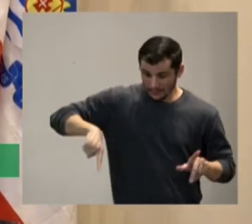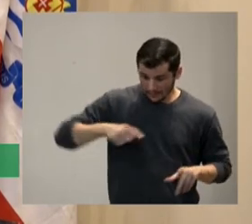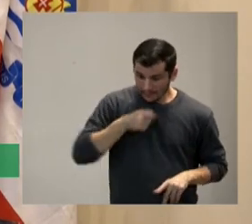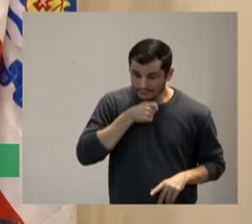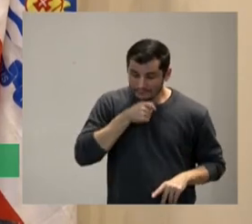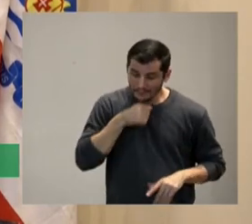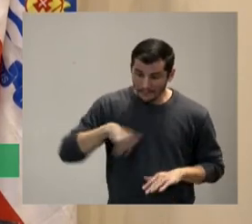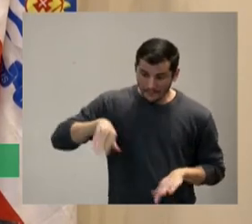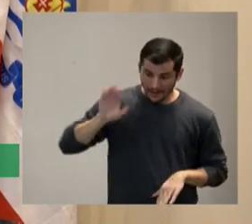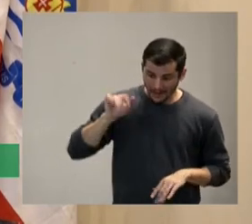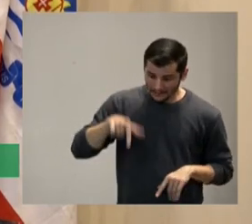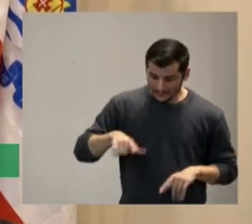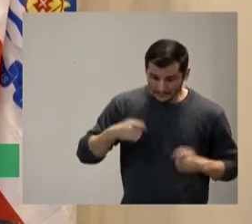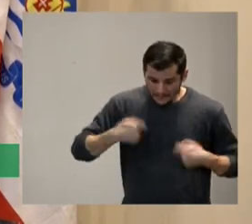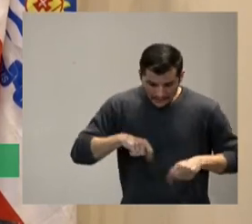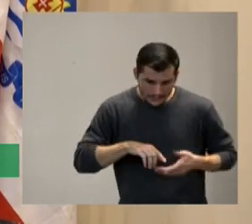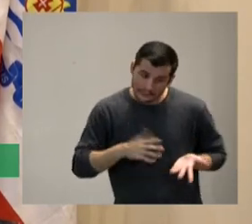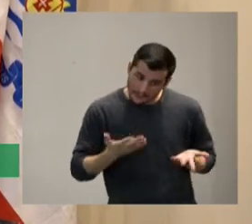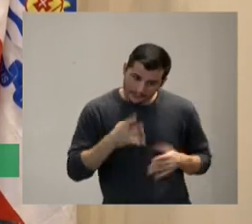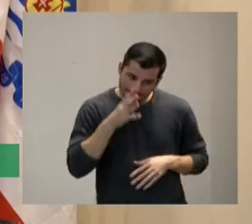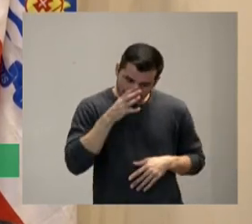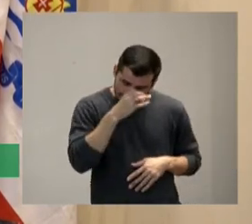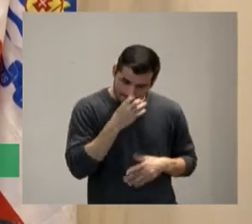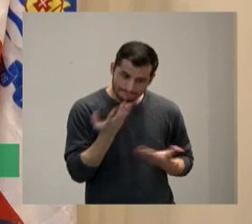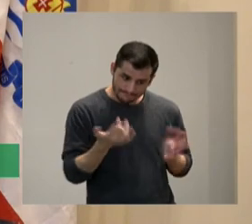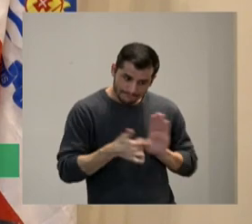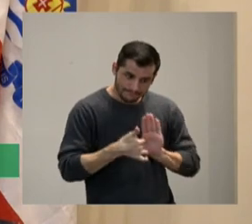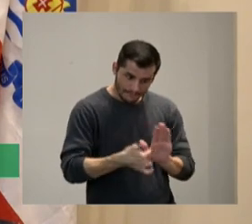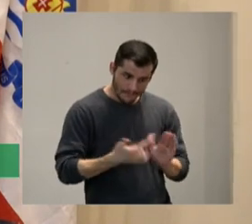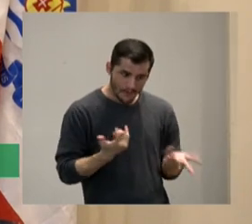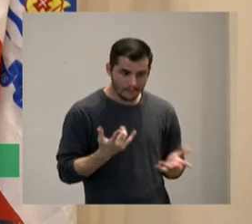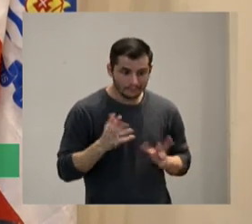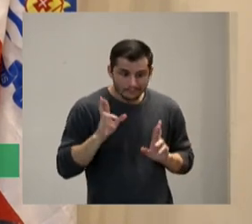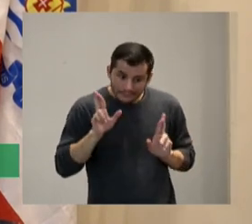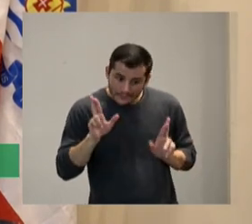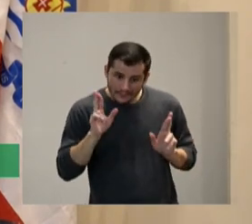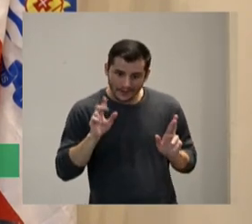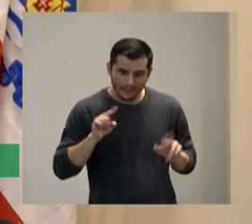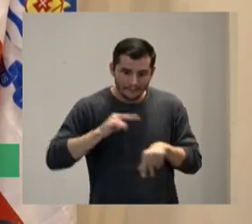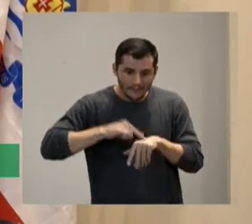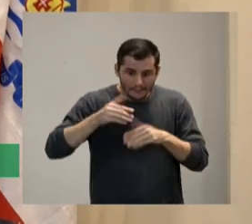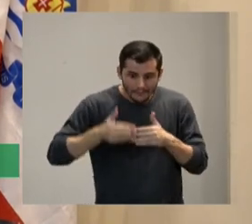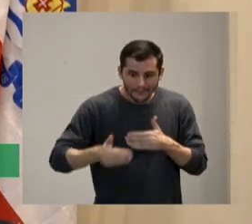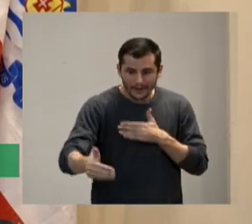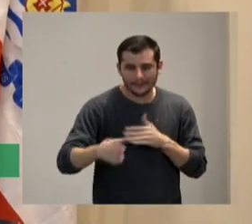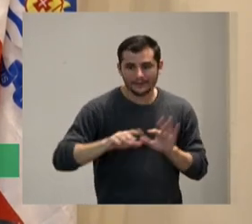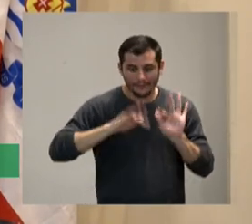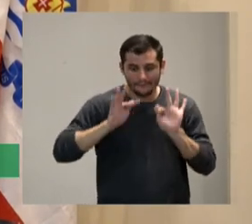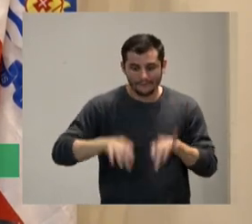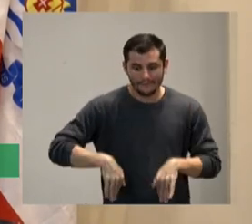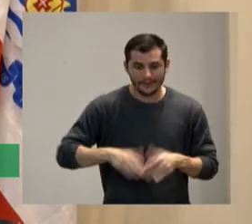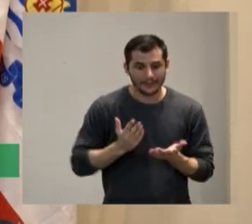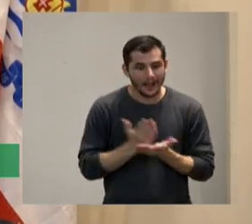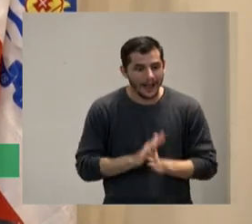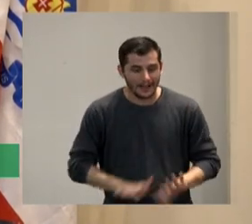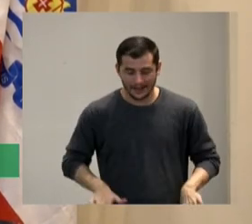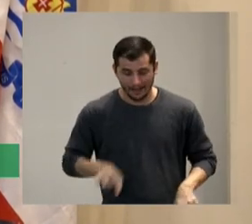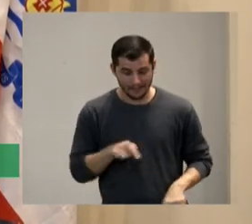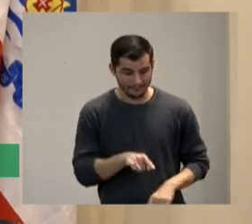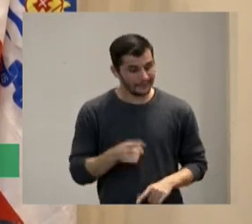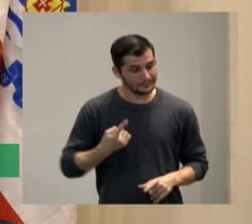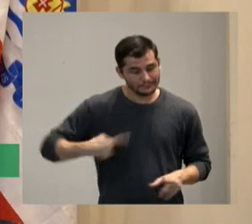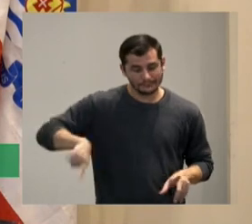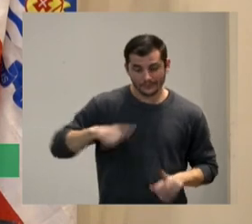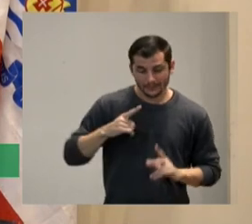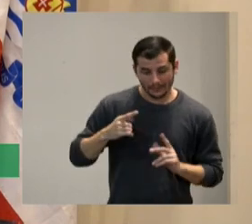ficar insistindo mas eu tenho fé que vai chegar um momento que isso vai acabar que a gente está trabalhando para isso para que as diferenças sejam